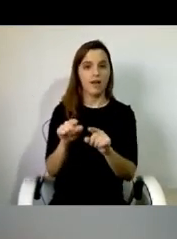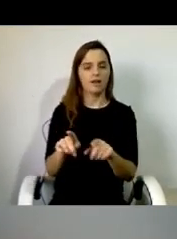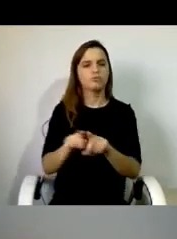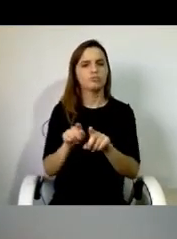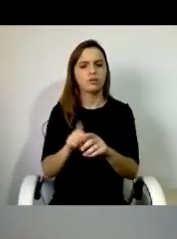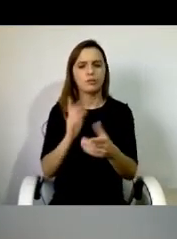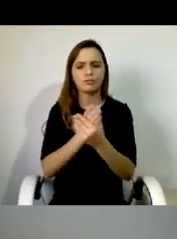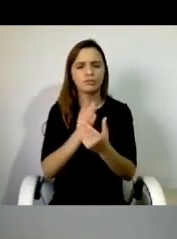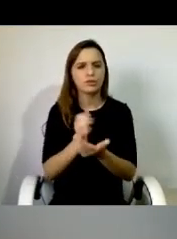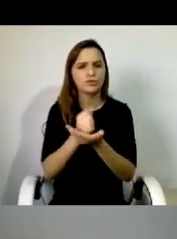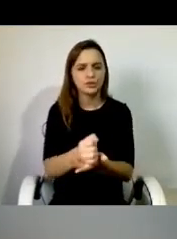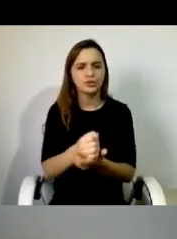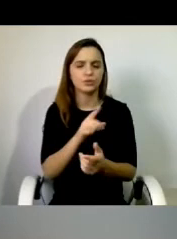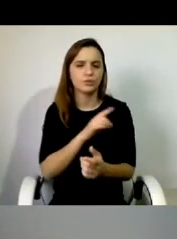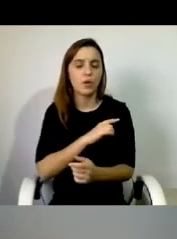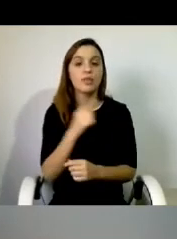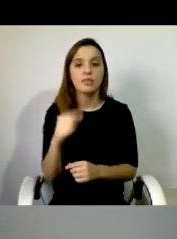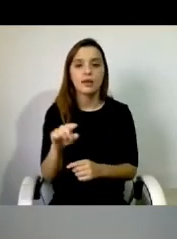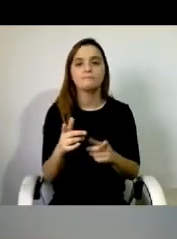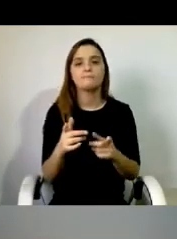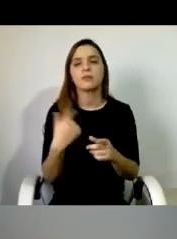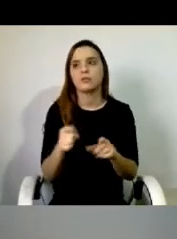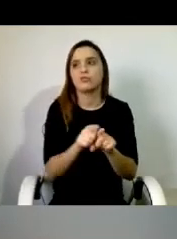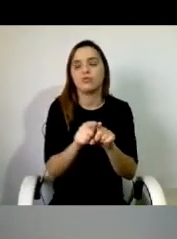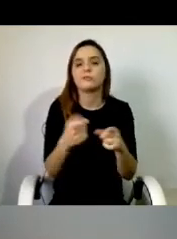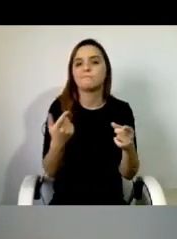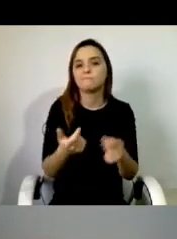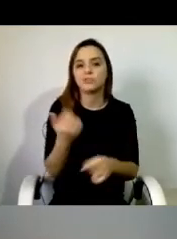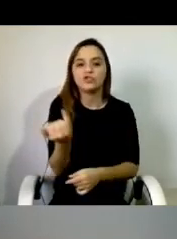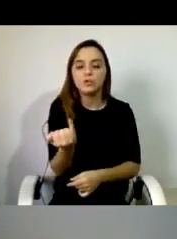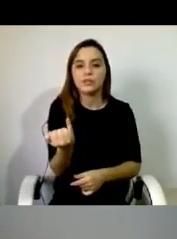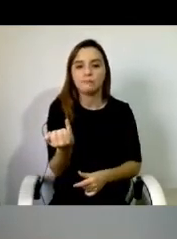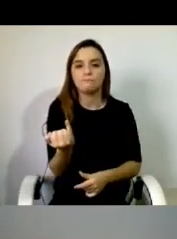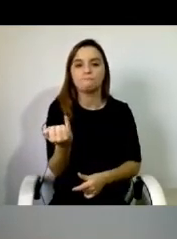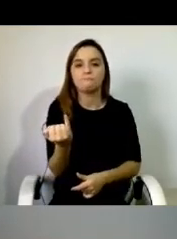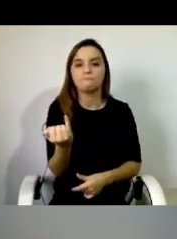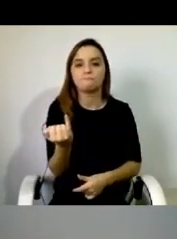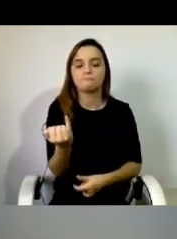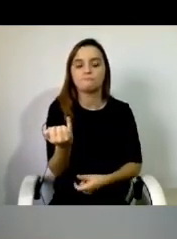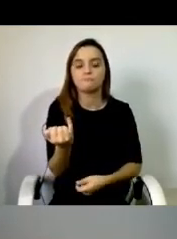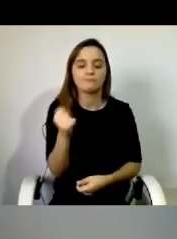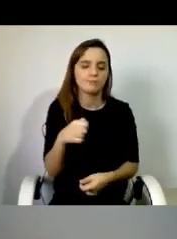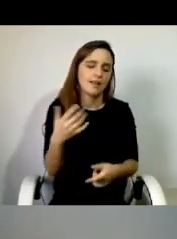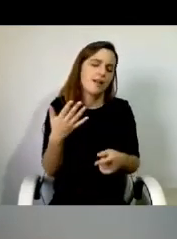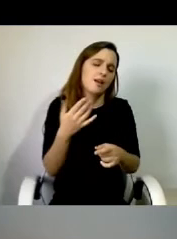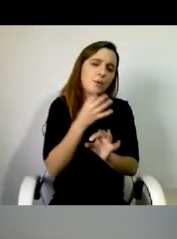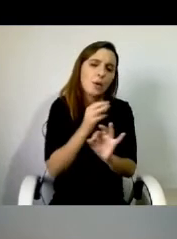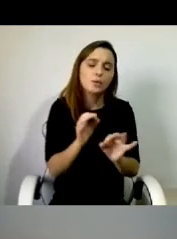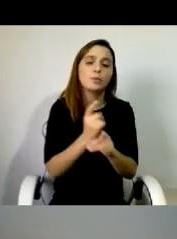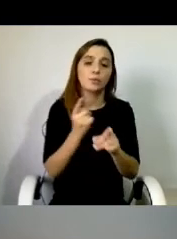pessoal, a nós, enquanto instituição, acaba por ser ótimo, porque nós sabemos que,